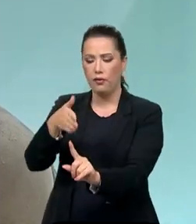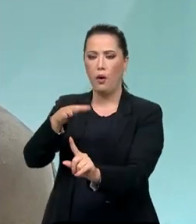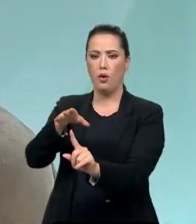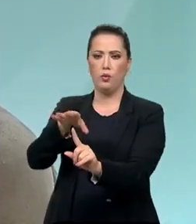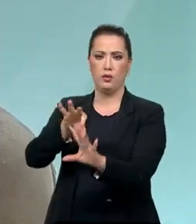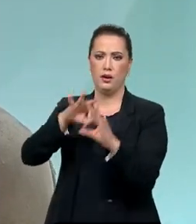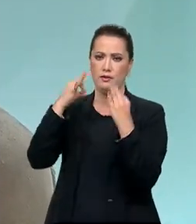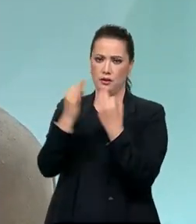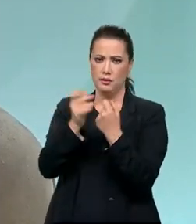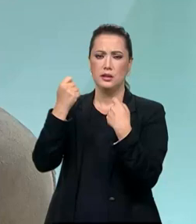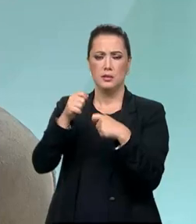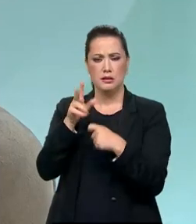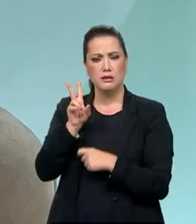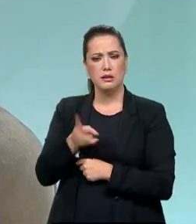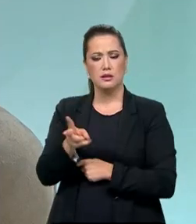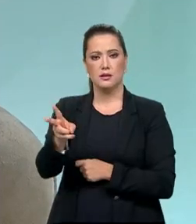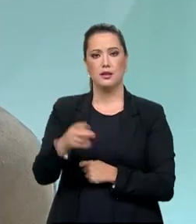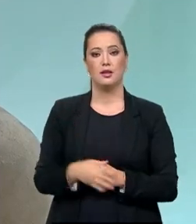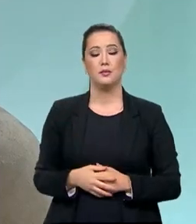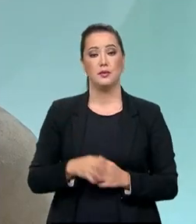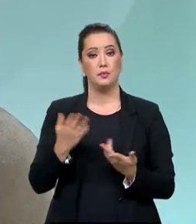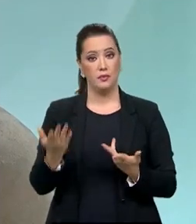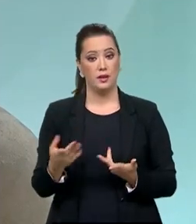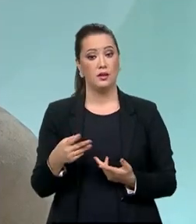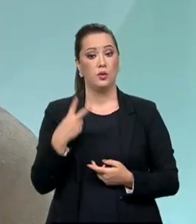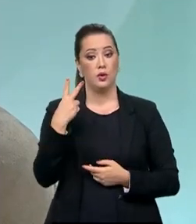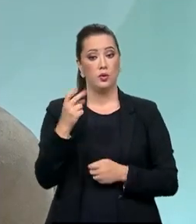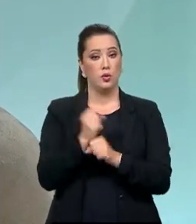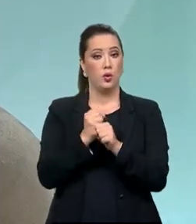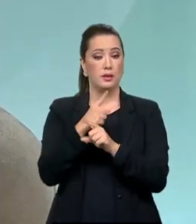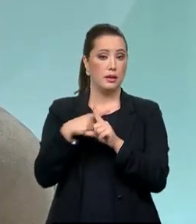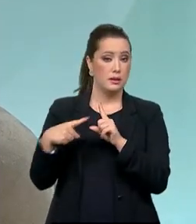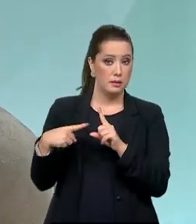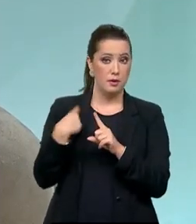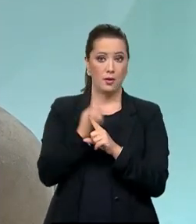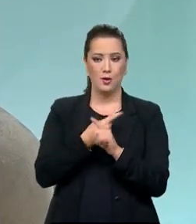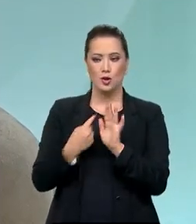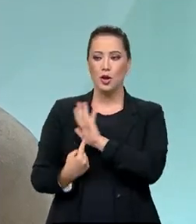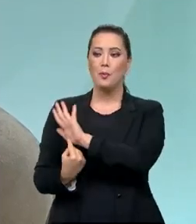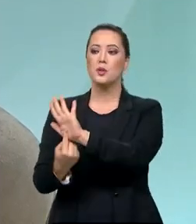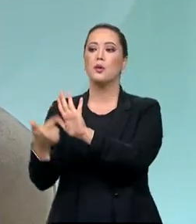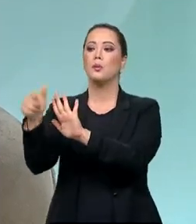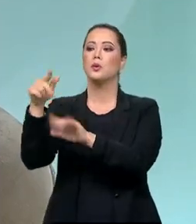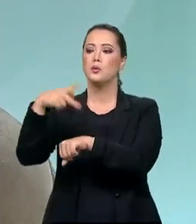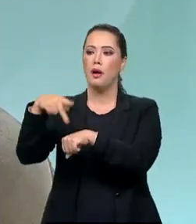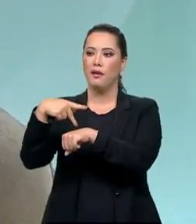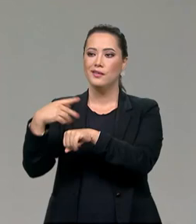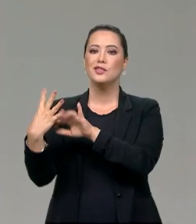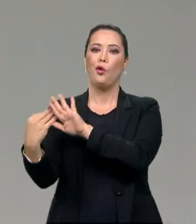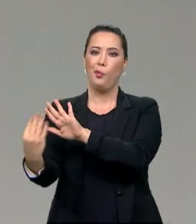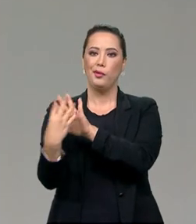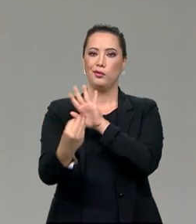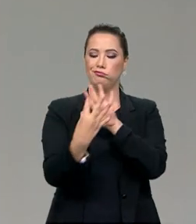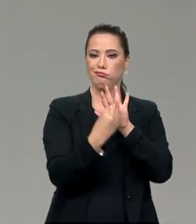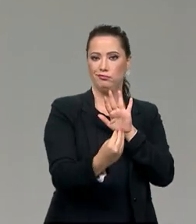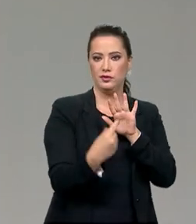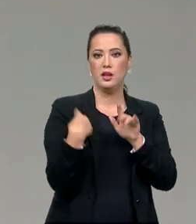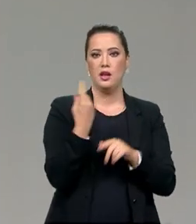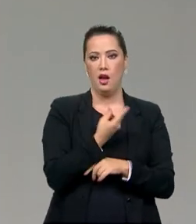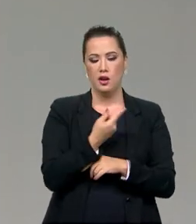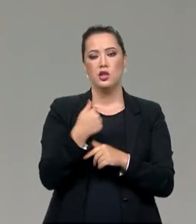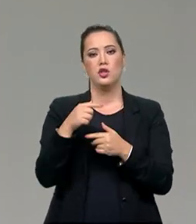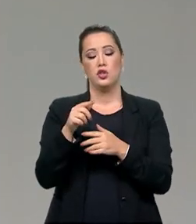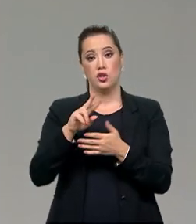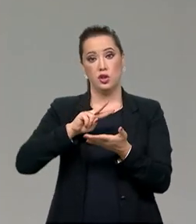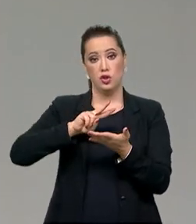em dois anos e meio, nós estamos exportando programas. Os nossos programas se fortaleceram no Brasil e nós já traduzimos para o inglês